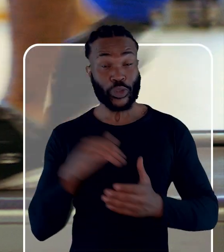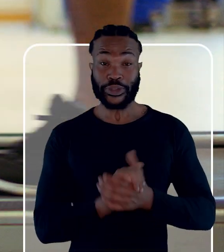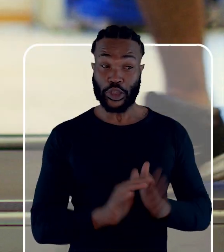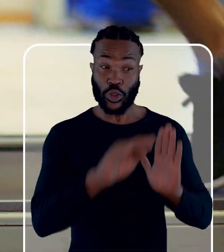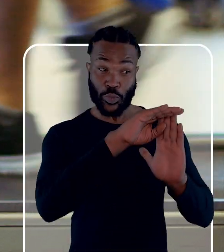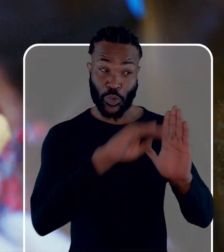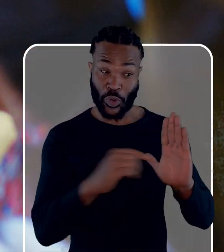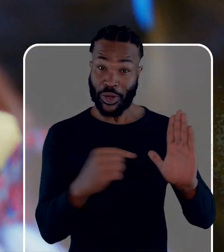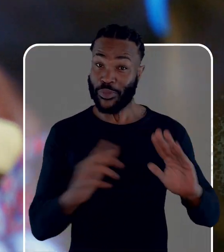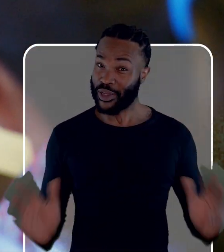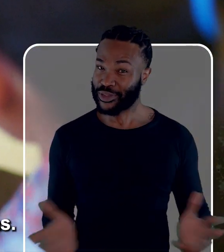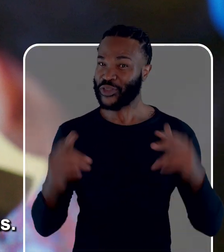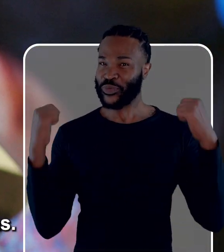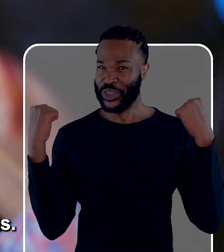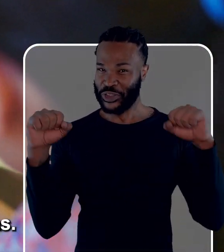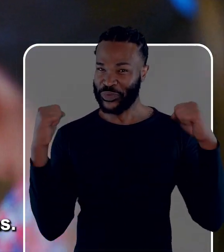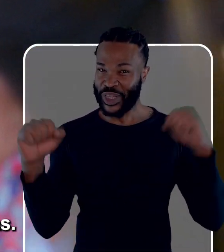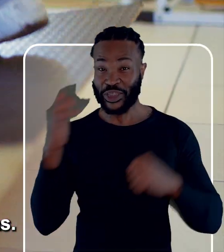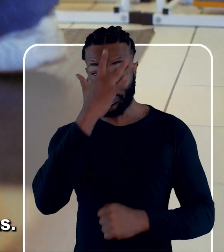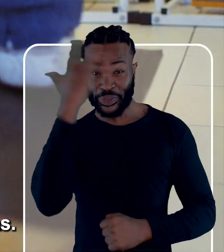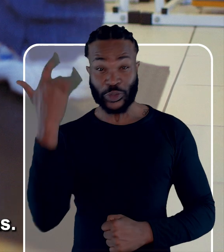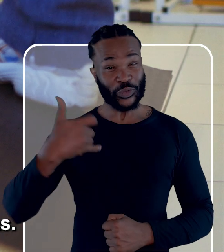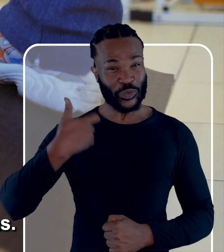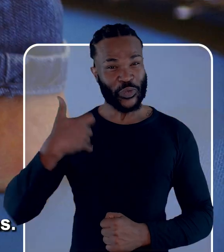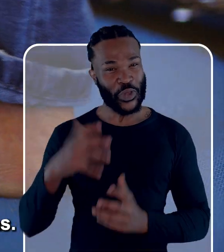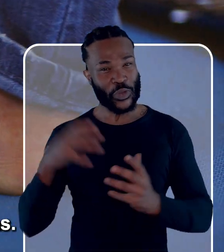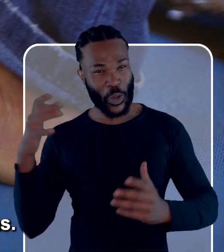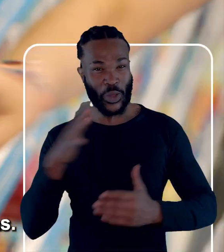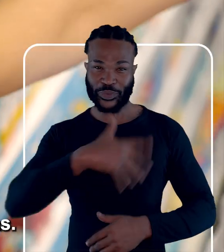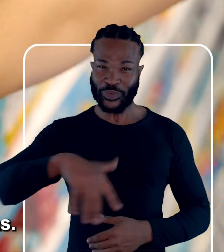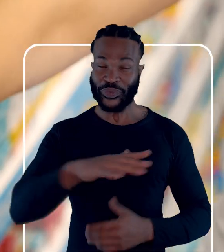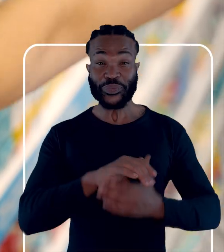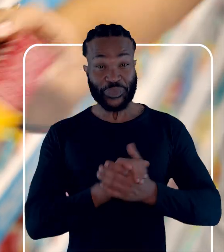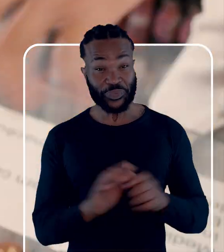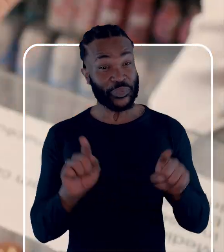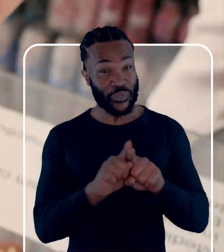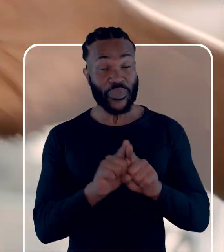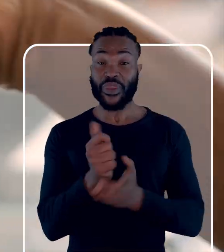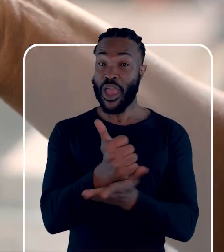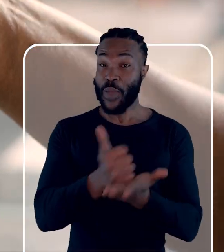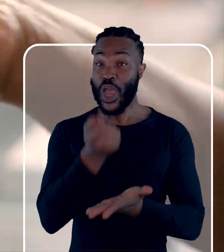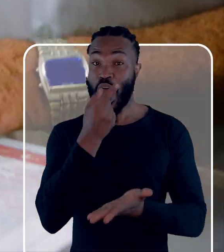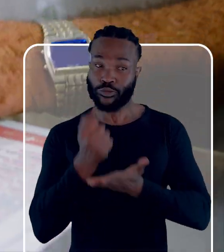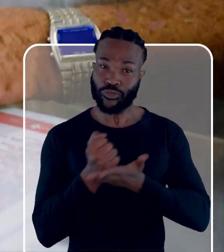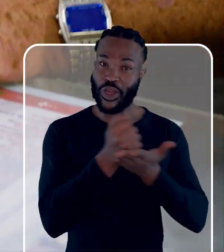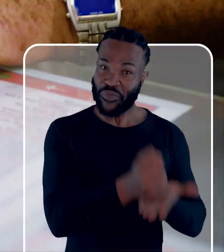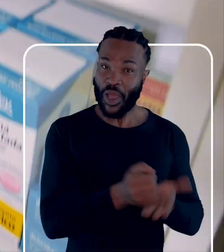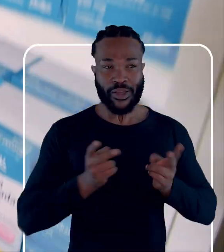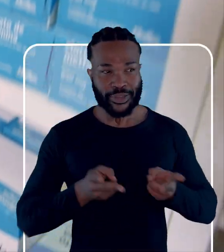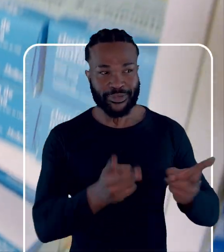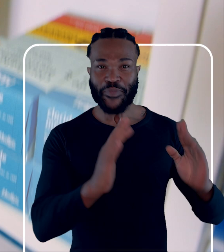e o programa de incentivo e atividade física de idosos e idosas. Garantir os medicamentos de uso